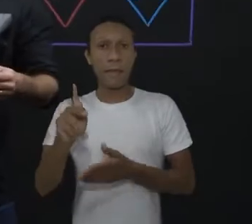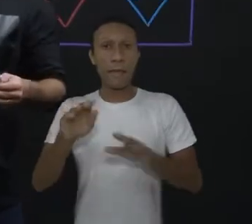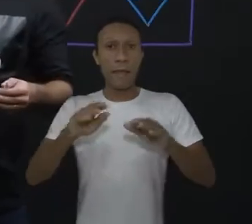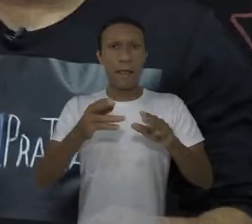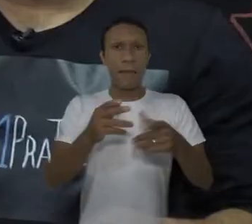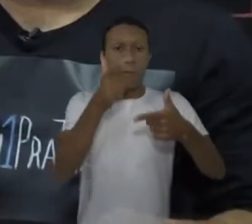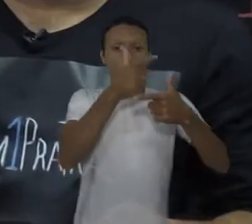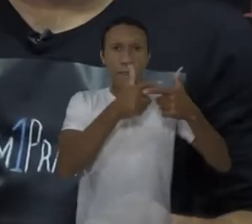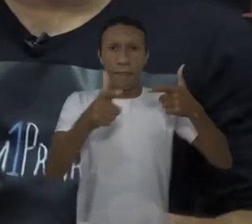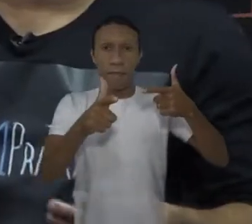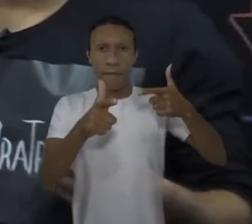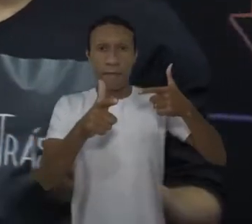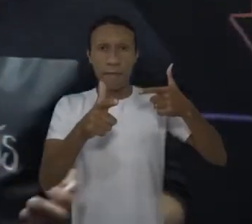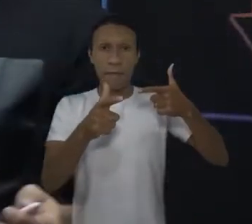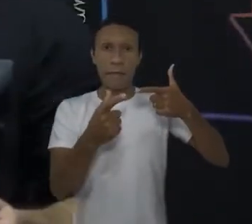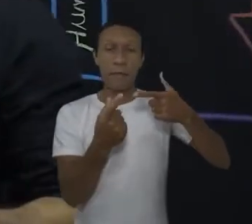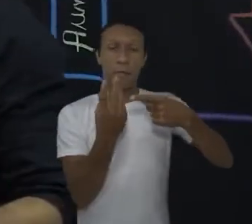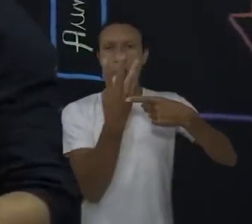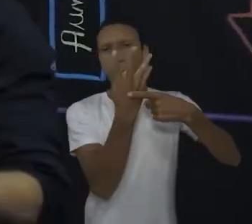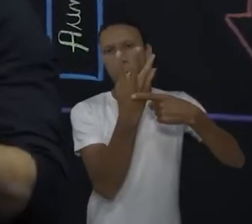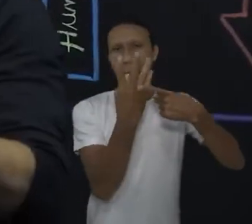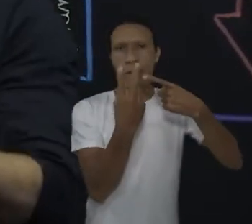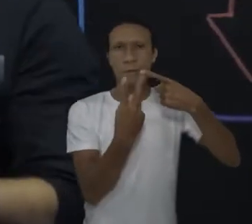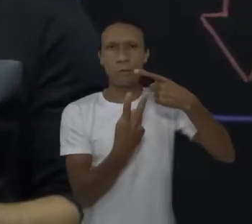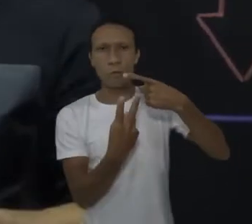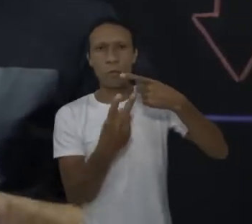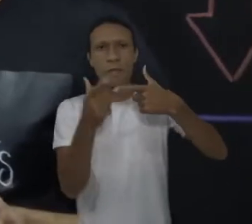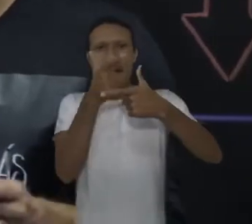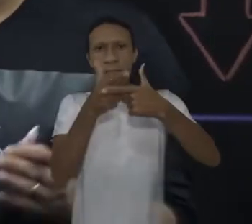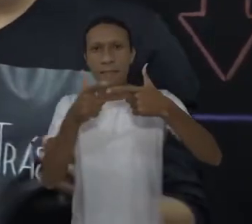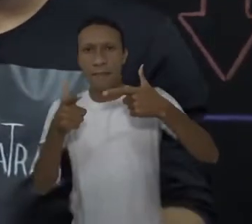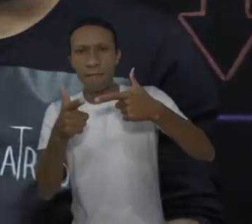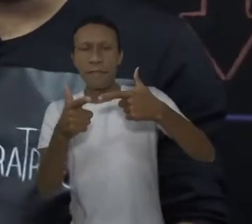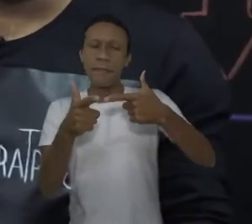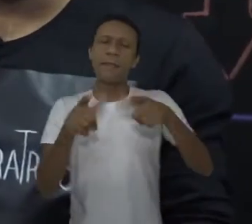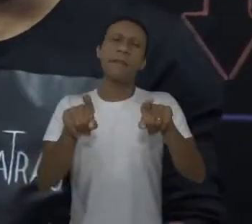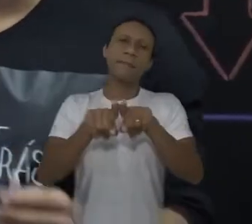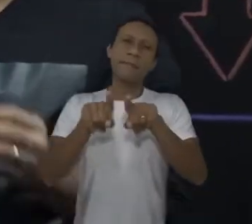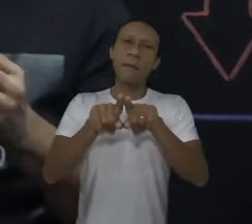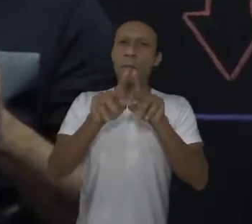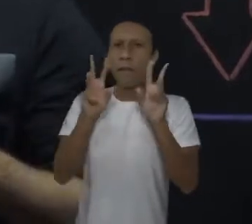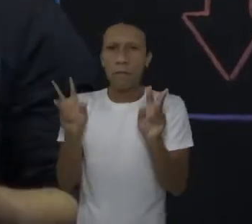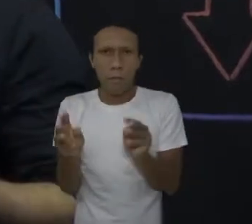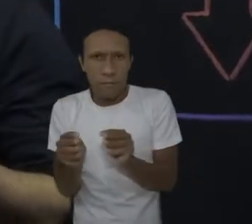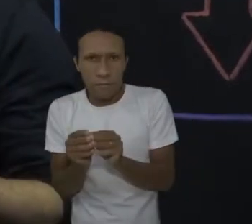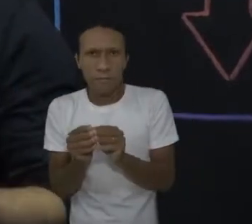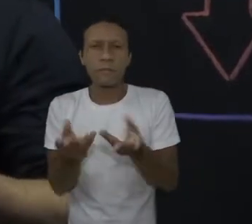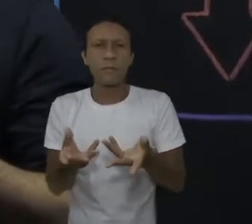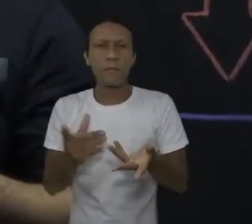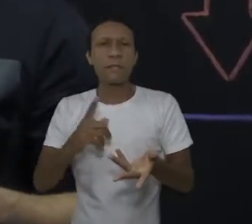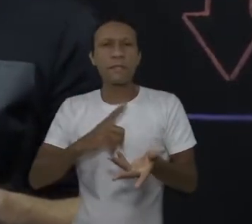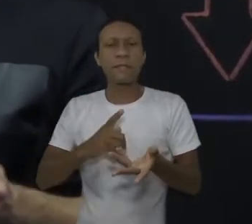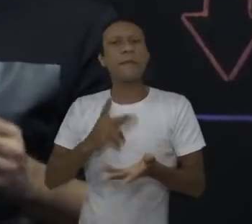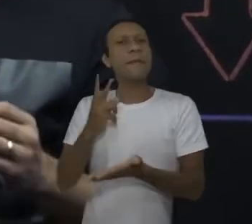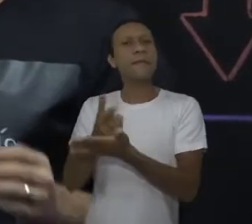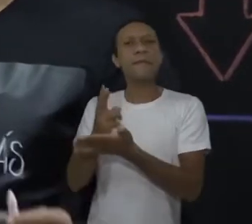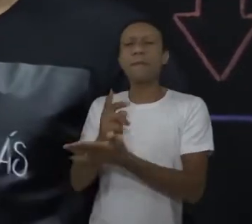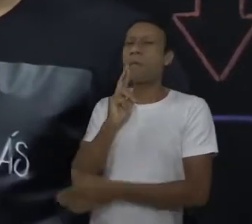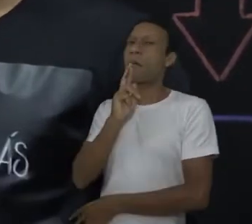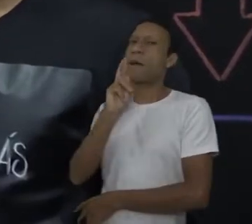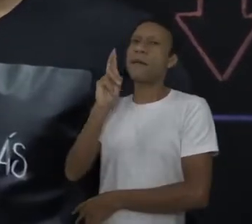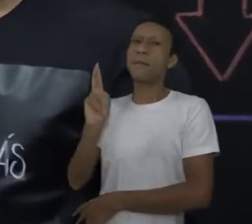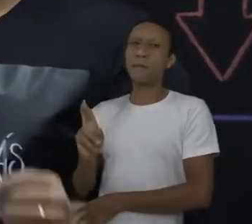o valor de cima pelo de baixo ou de repente ao simplificar as frações, nós vamos chegar sempre